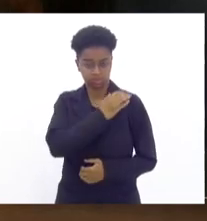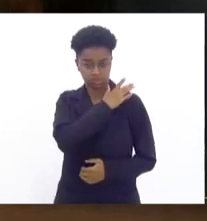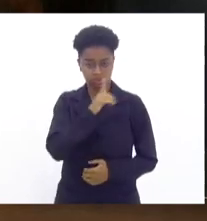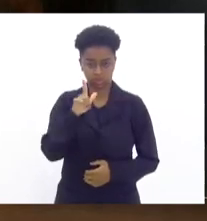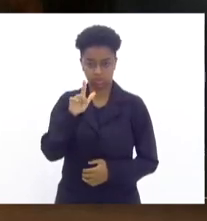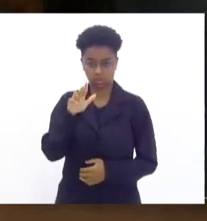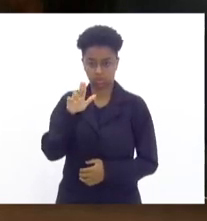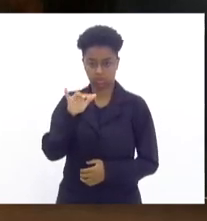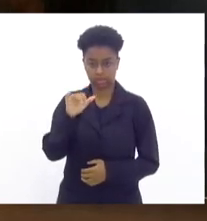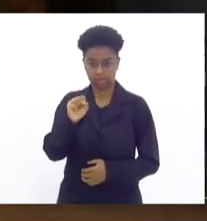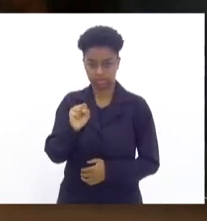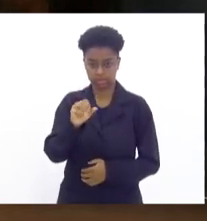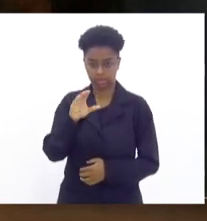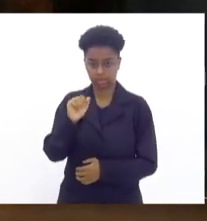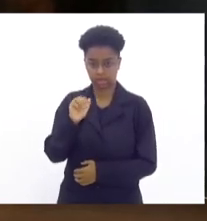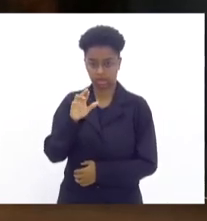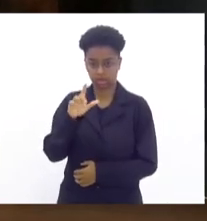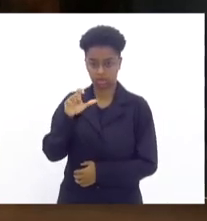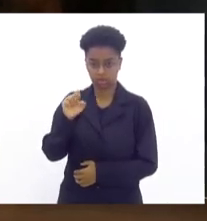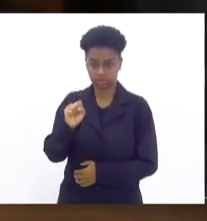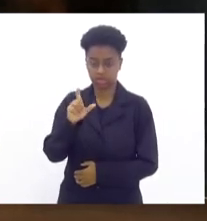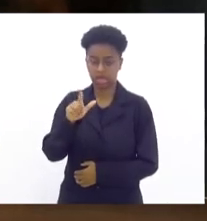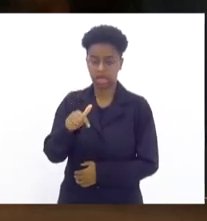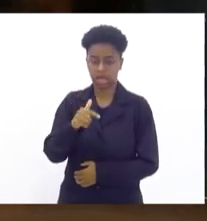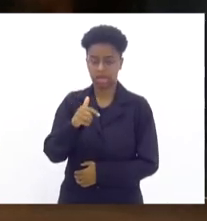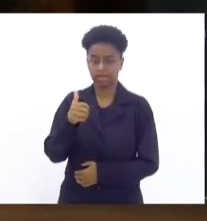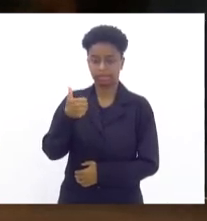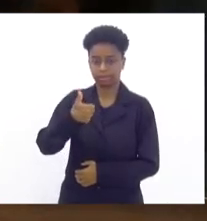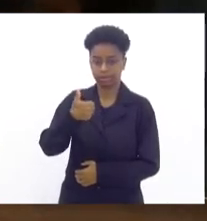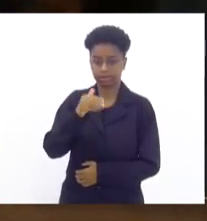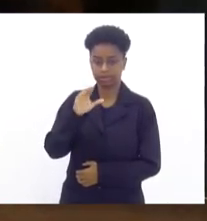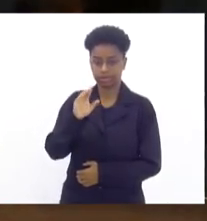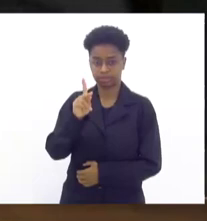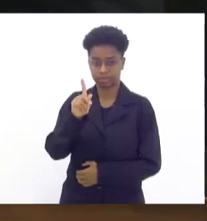Segala de Menezes Júnior, que é o comandante do primeiro CPA.